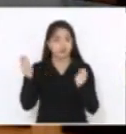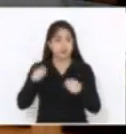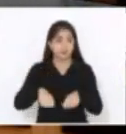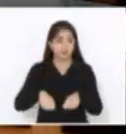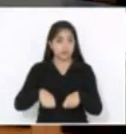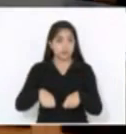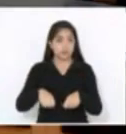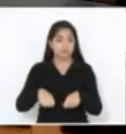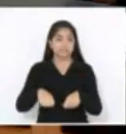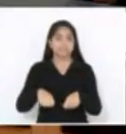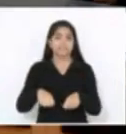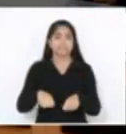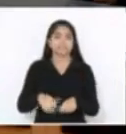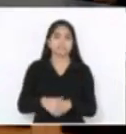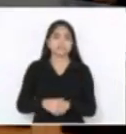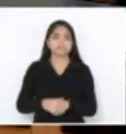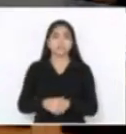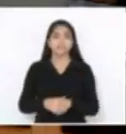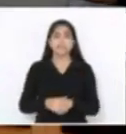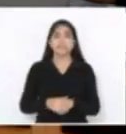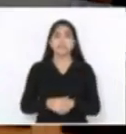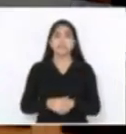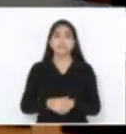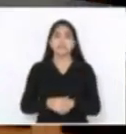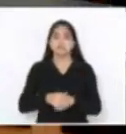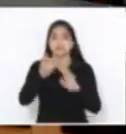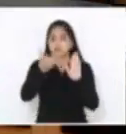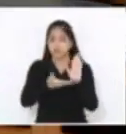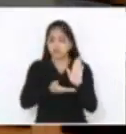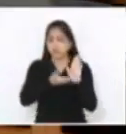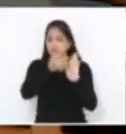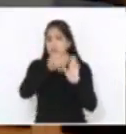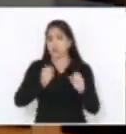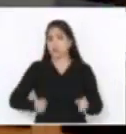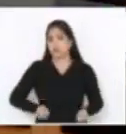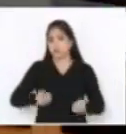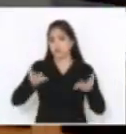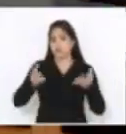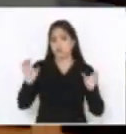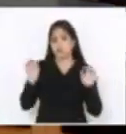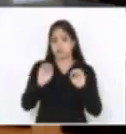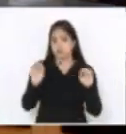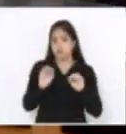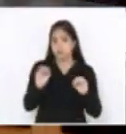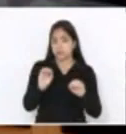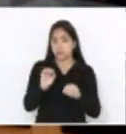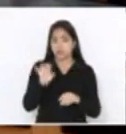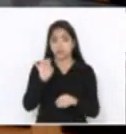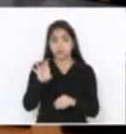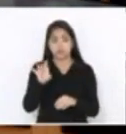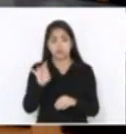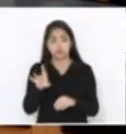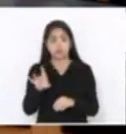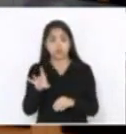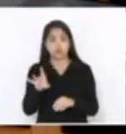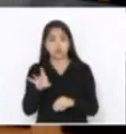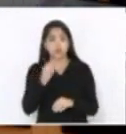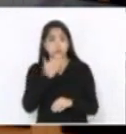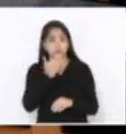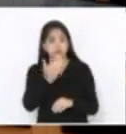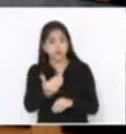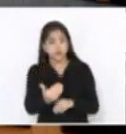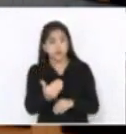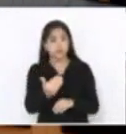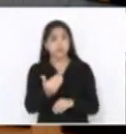Então, não estamos acrescendo nenhuma despesa. Apenas estamos solicitando